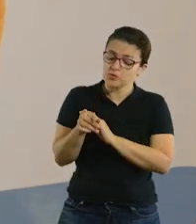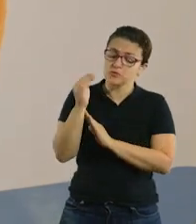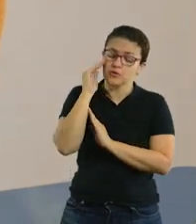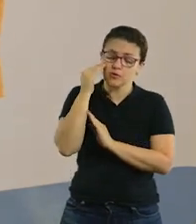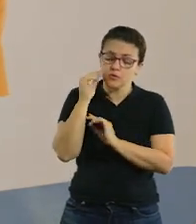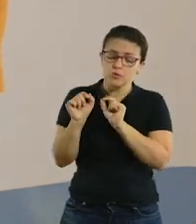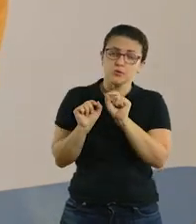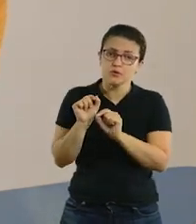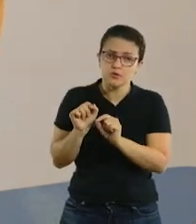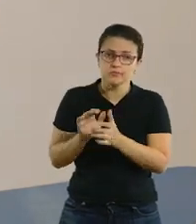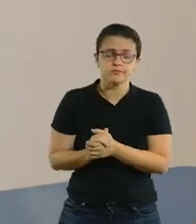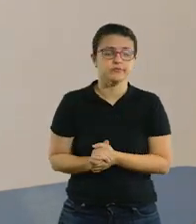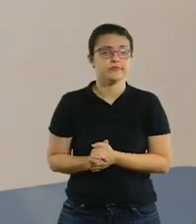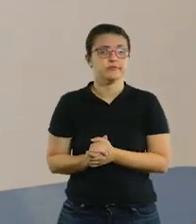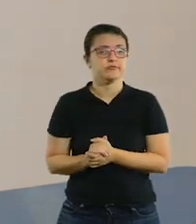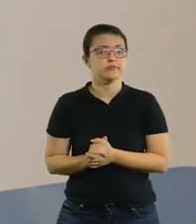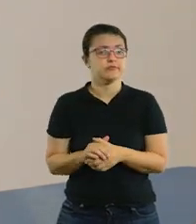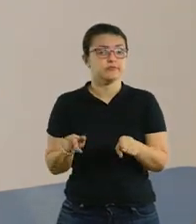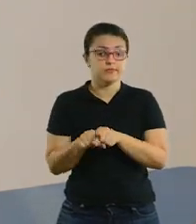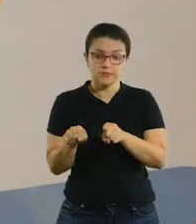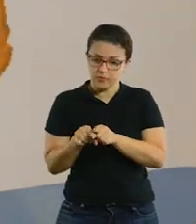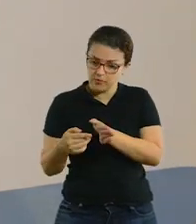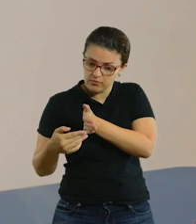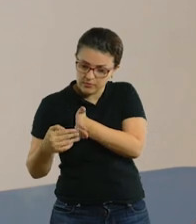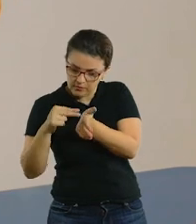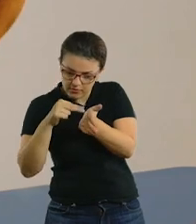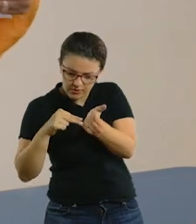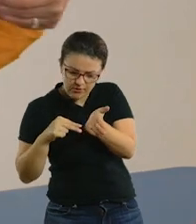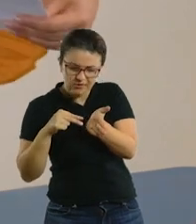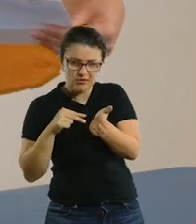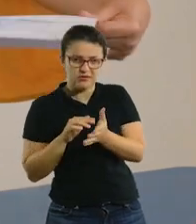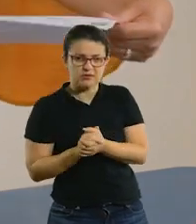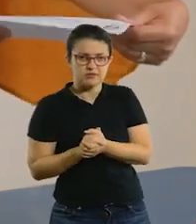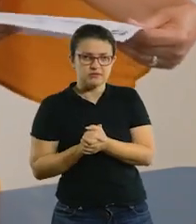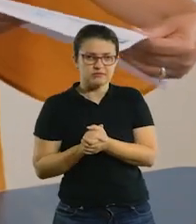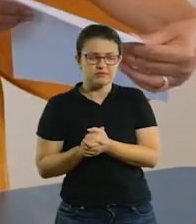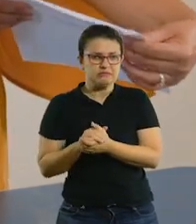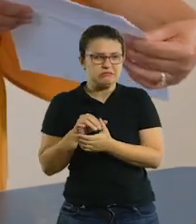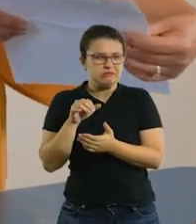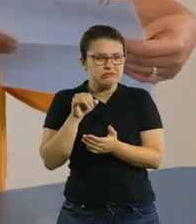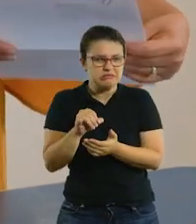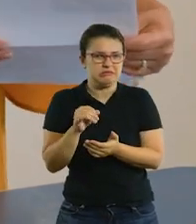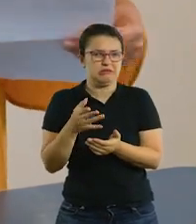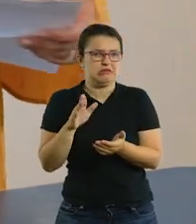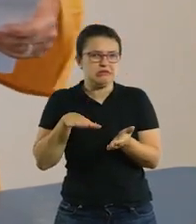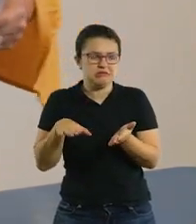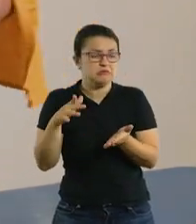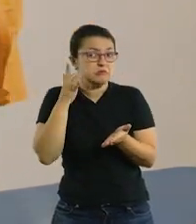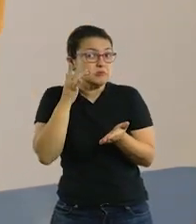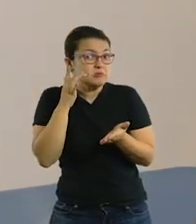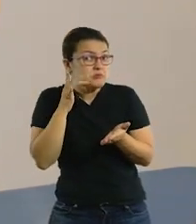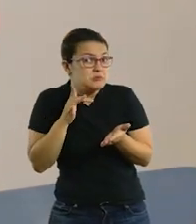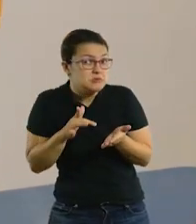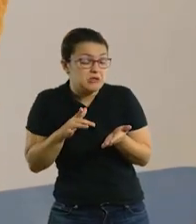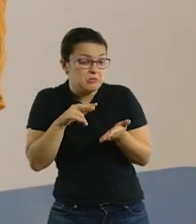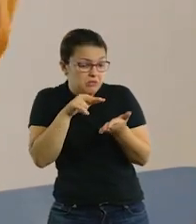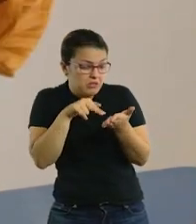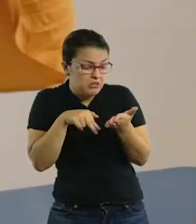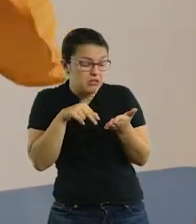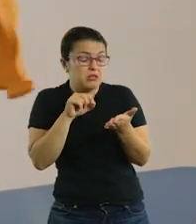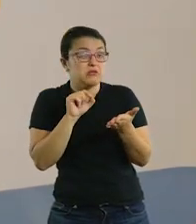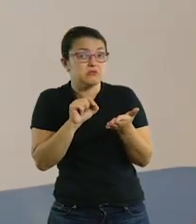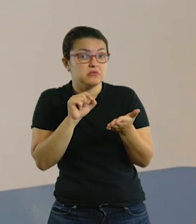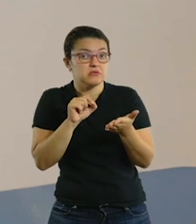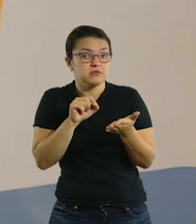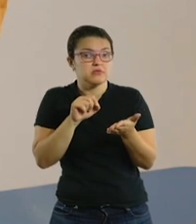que ela entendeu. E também você pode pedir para que ela leia. Mesmo ela não sendo alfabetizada, ela vai fazer o que a gente chama